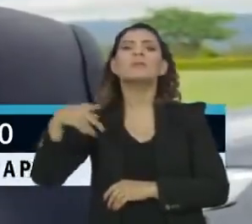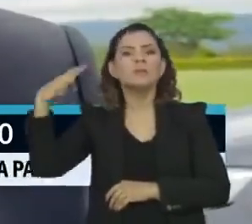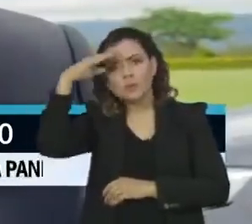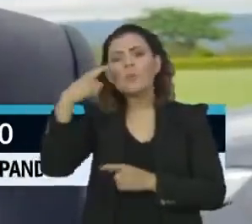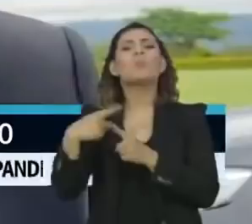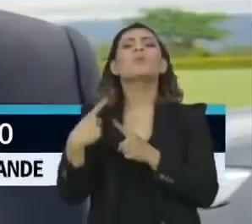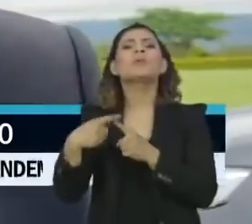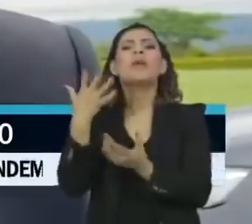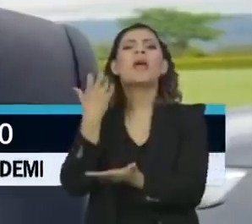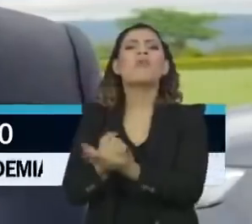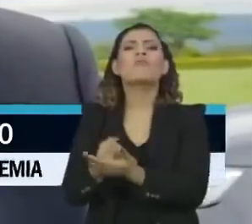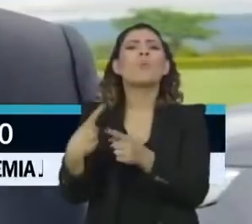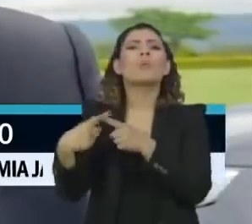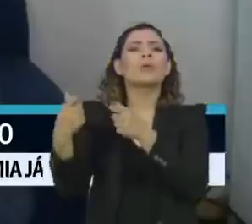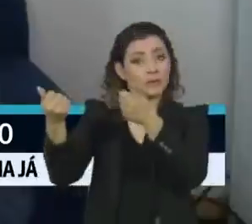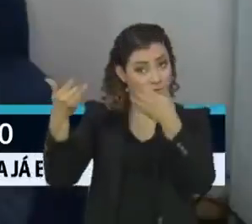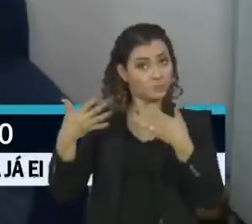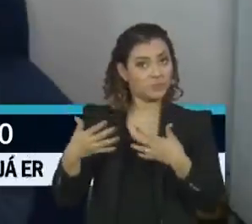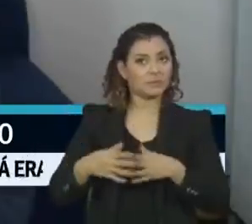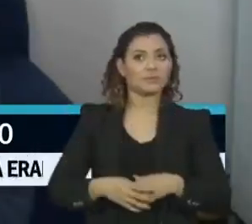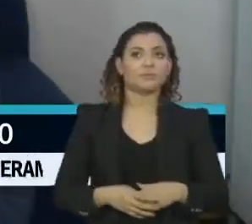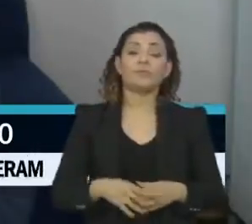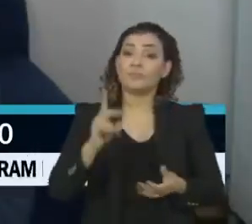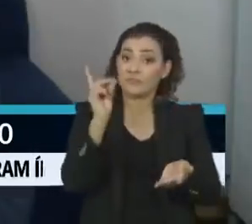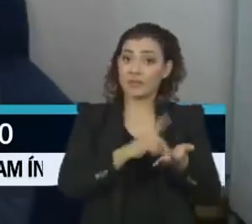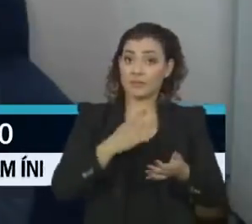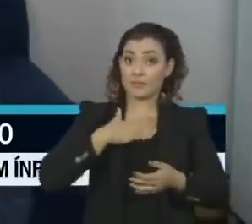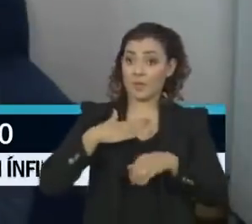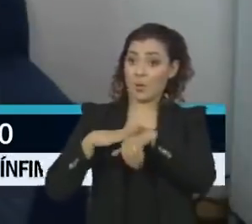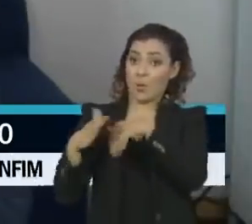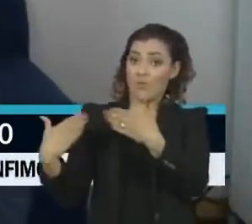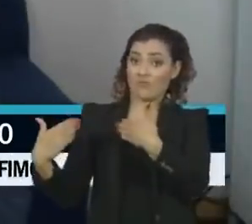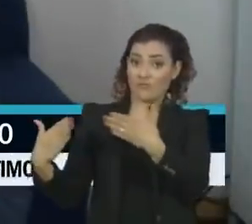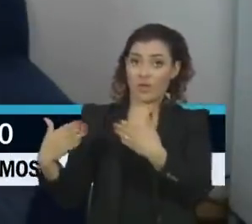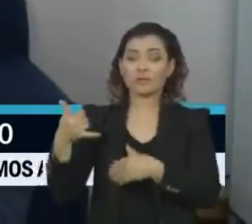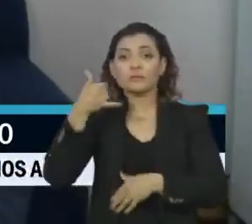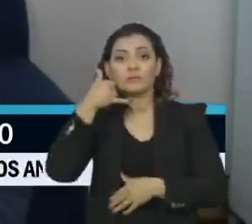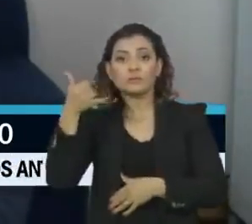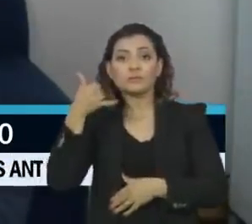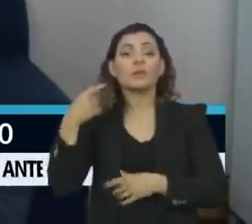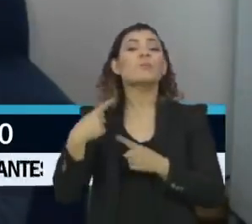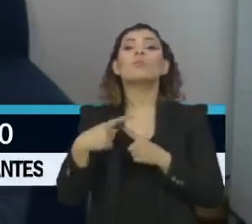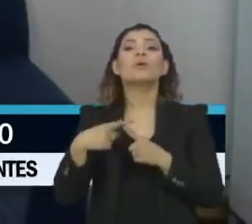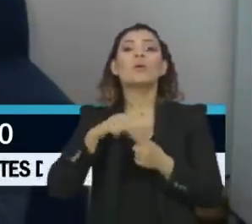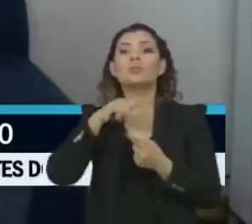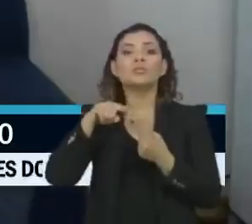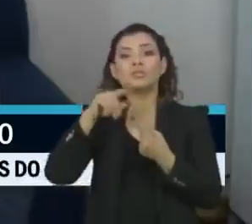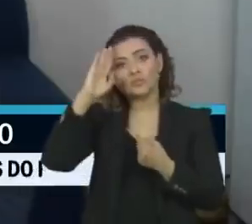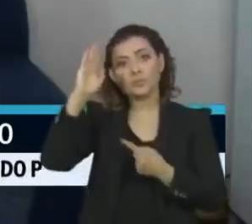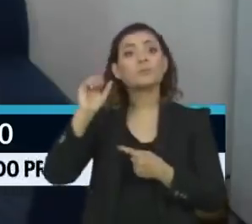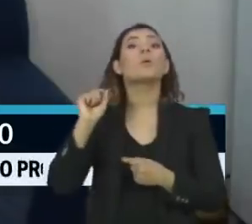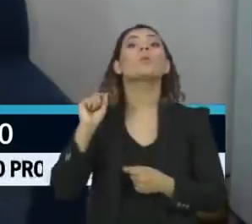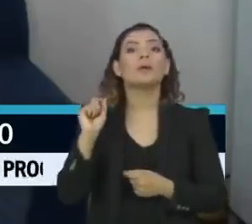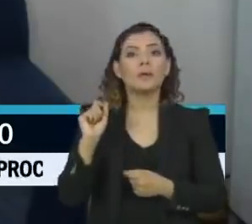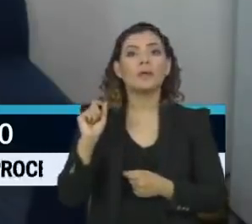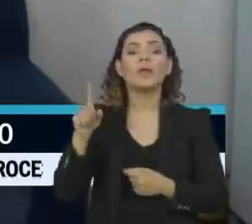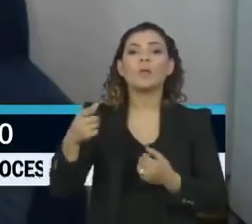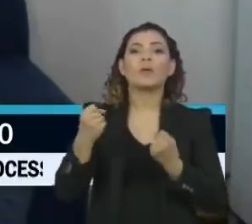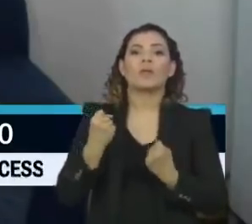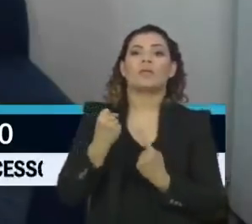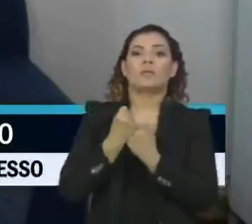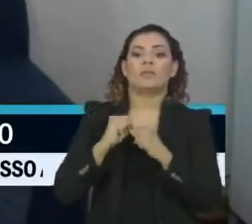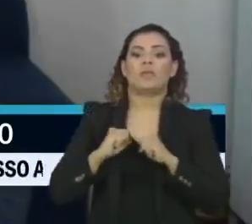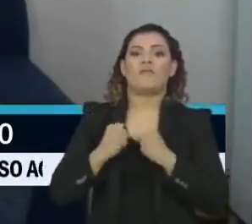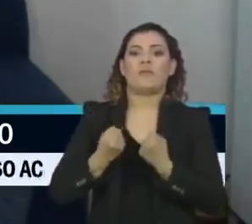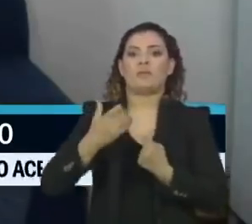Bolsonaro e gravou a conversa. A conversa minha teve apenas uma motivação, Rodrigo. Qual? Defender a